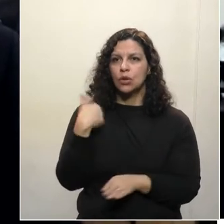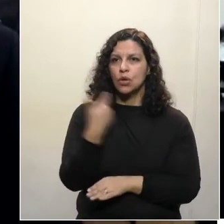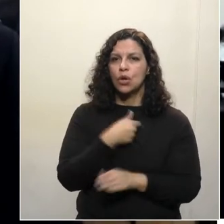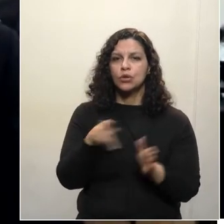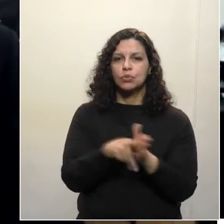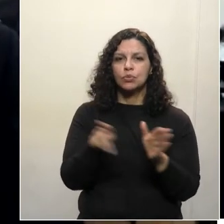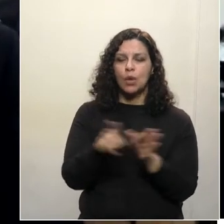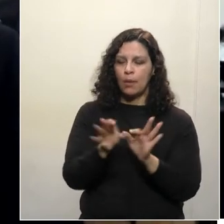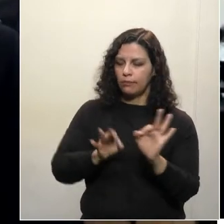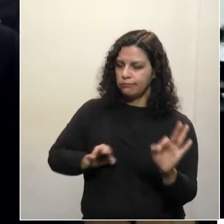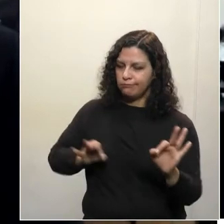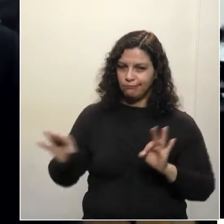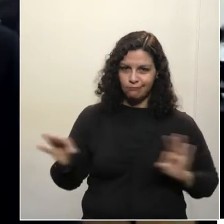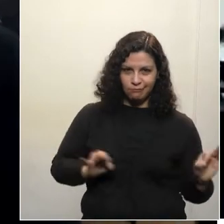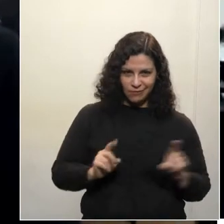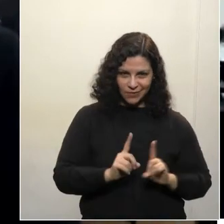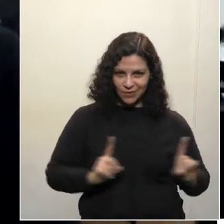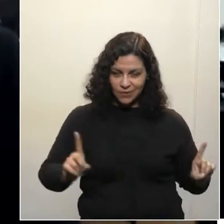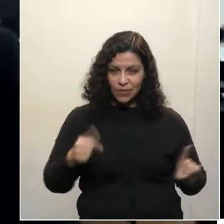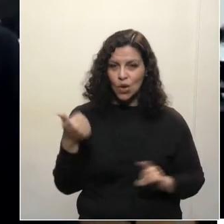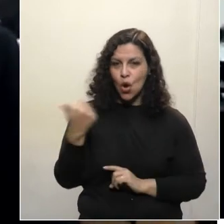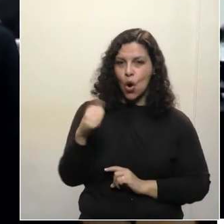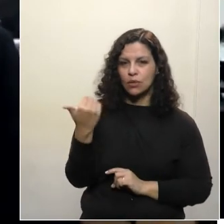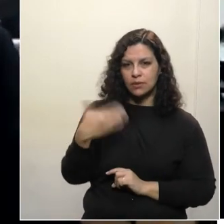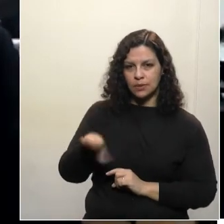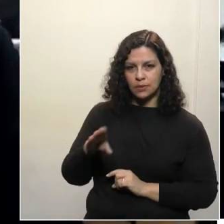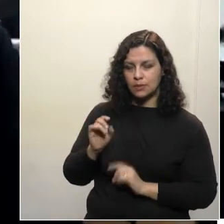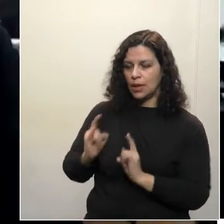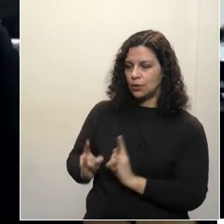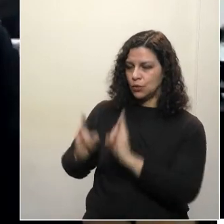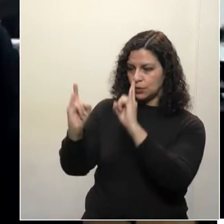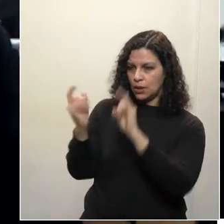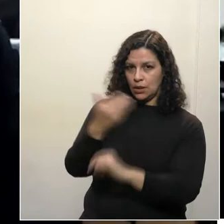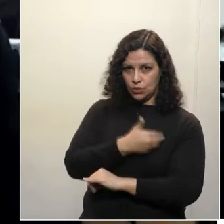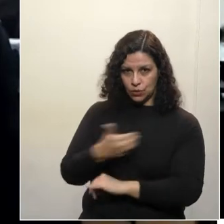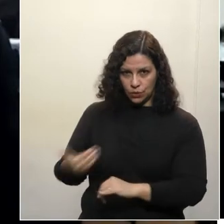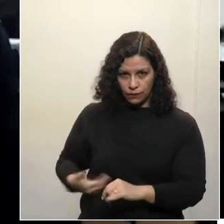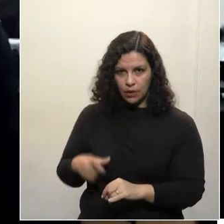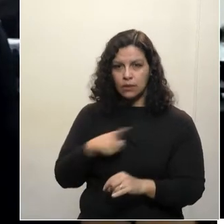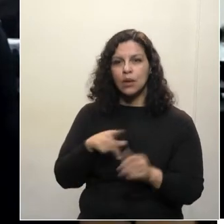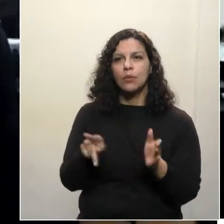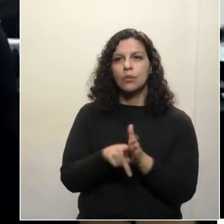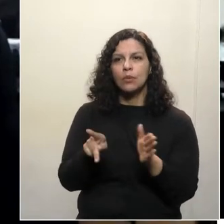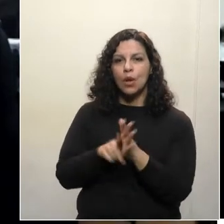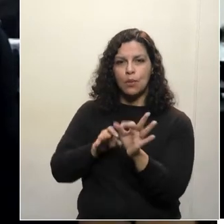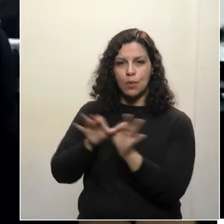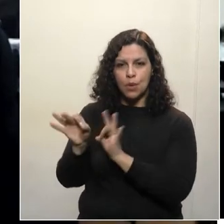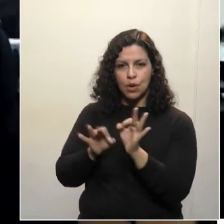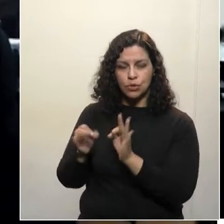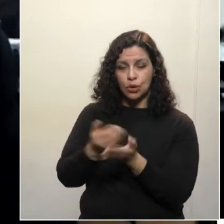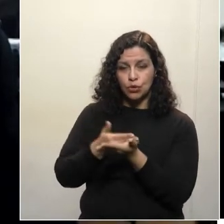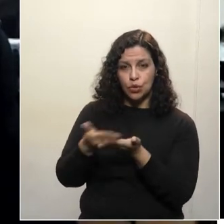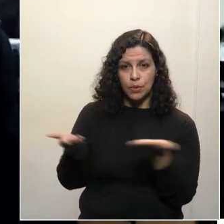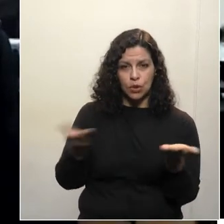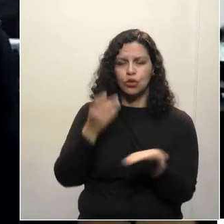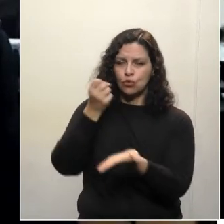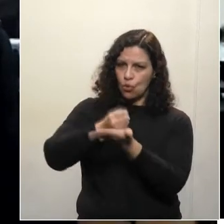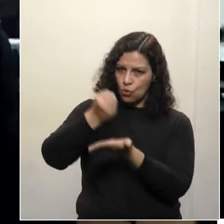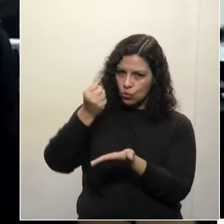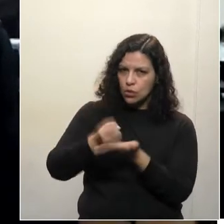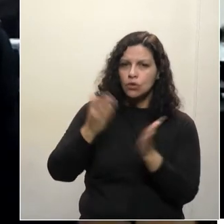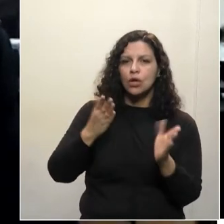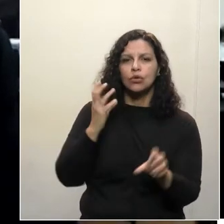o distanciamento social, que nós teremos às 11h30 no Palácio Iguaçu. Esse projeto, a primeira parte já foi contratada,